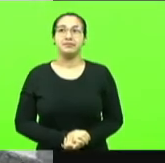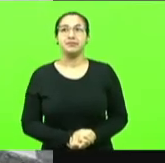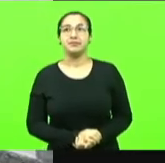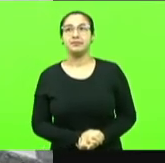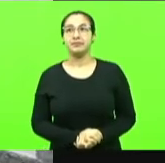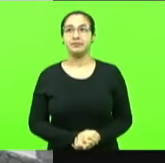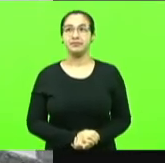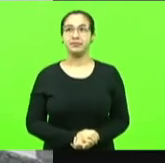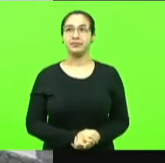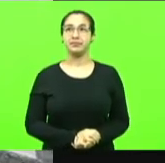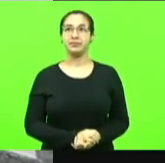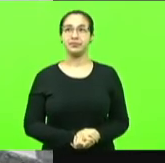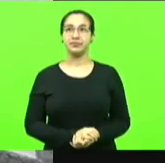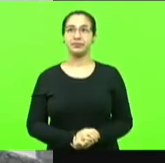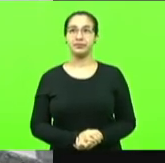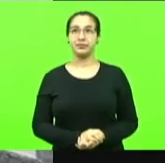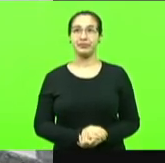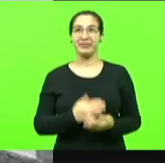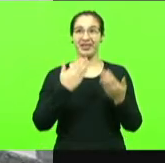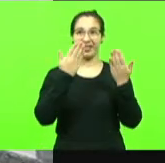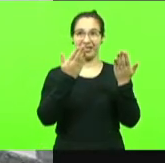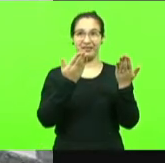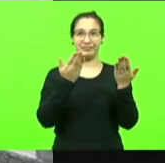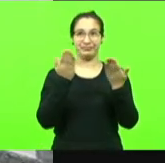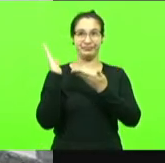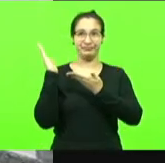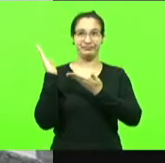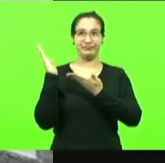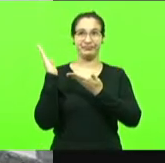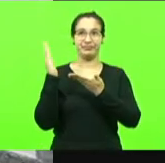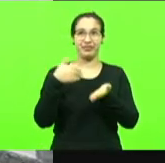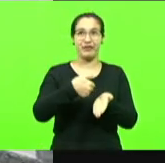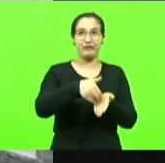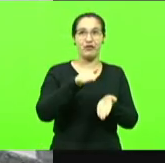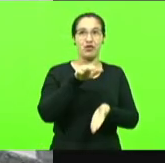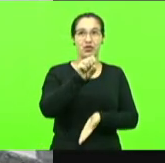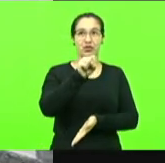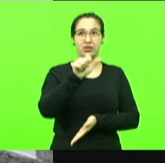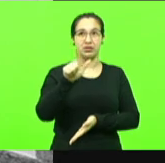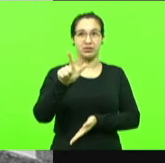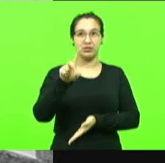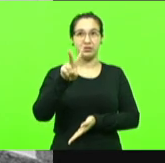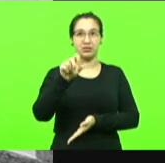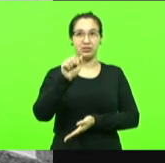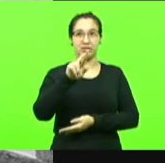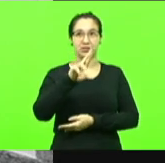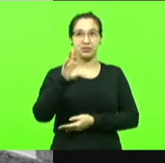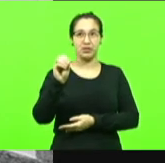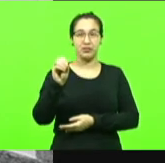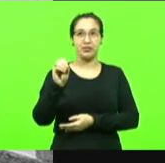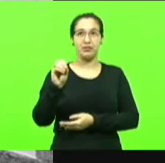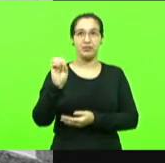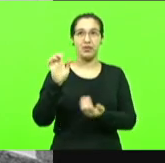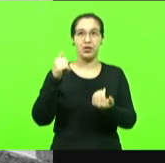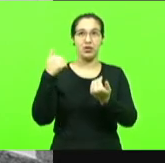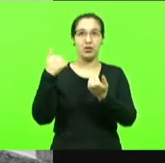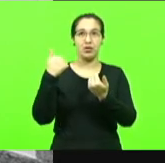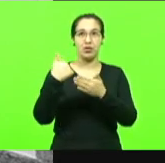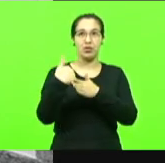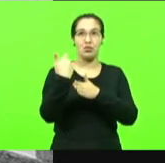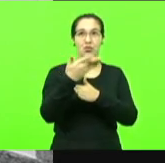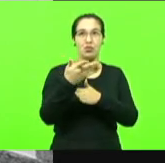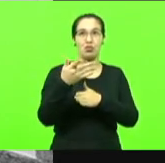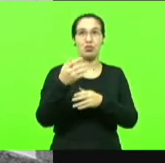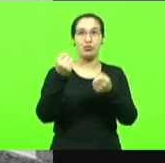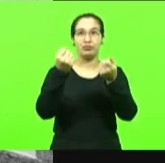lá na catedral de Cristiúma fora salvaram e lá no outro canto dizendo que homofobia é